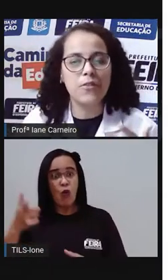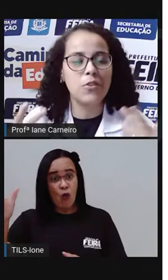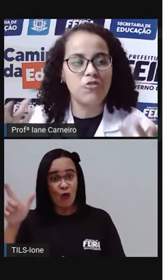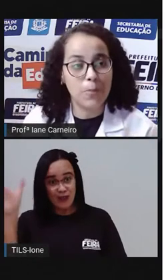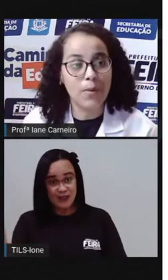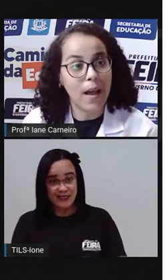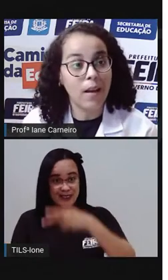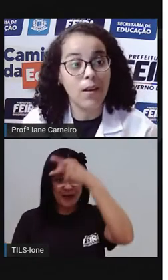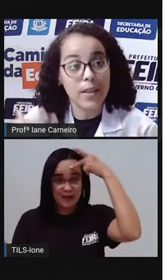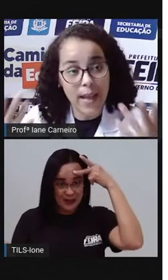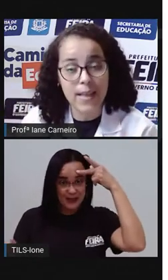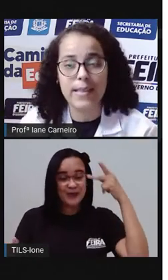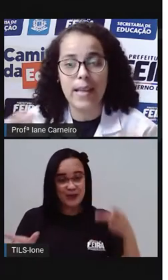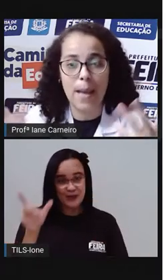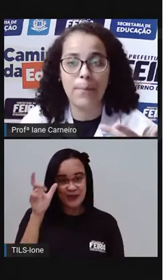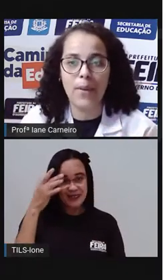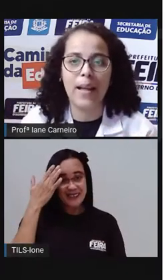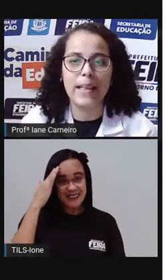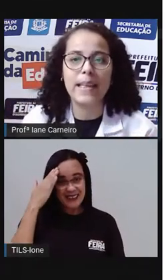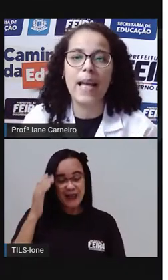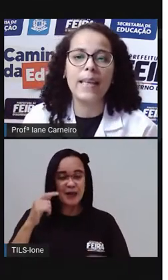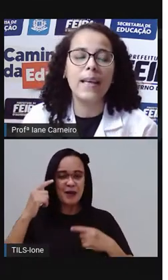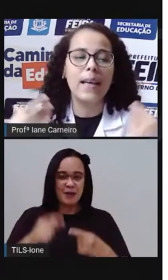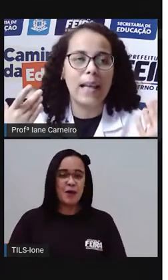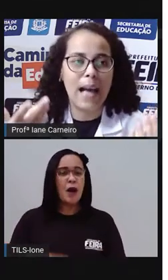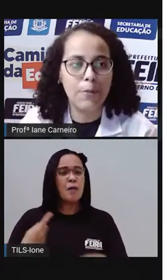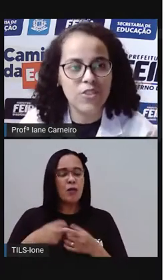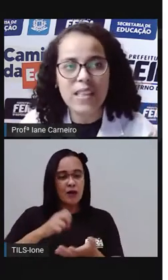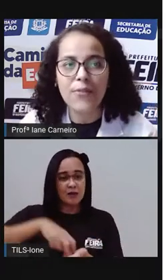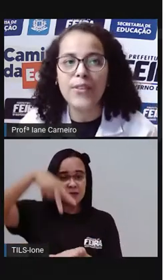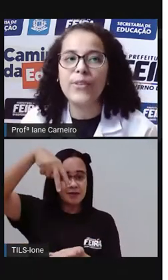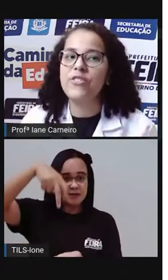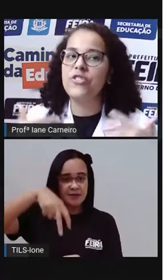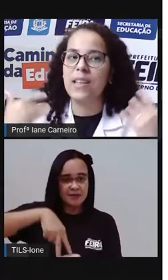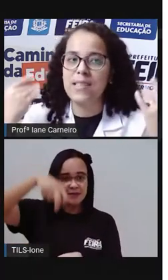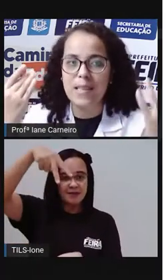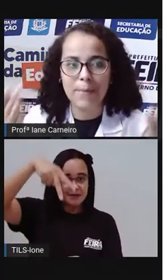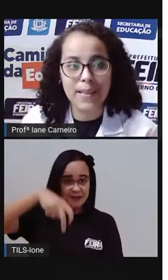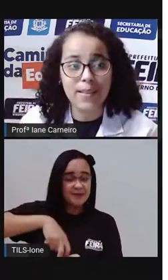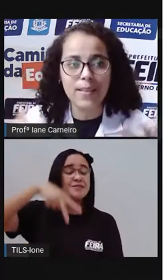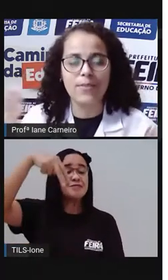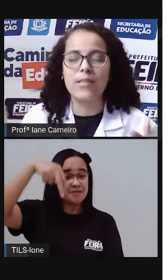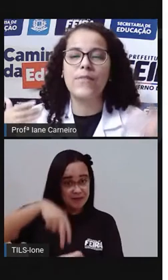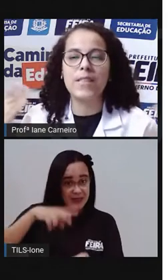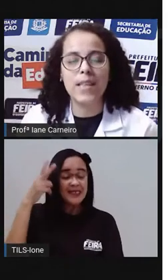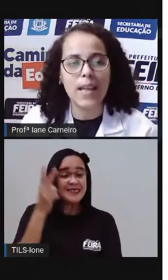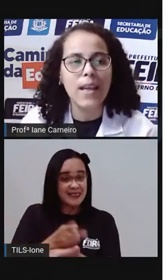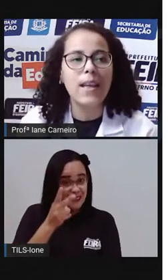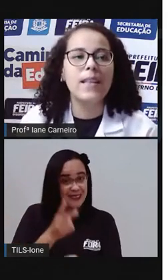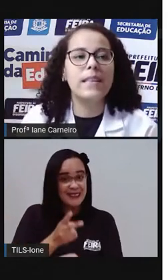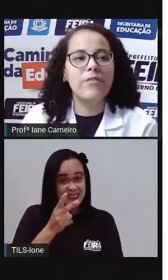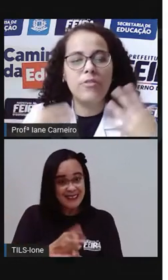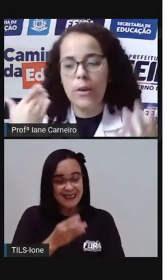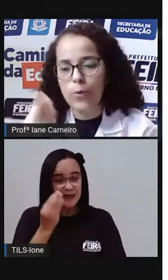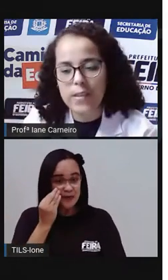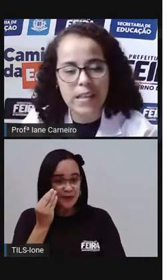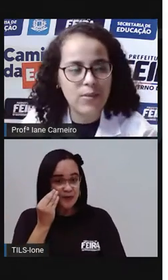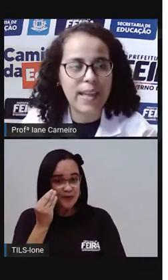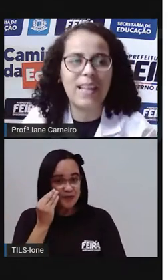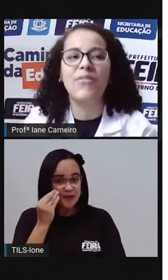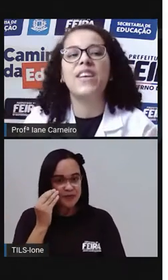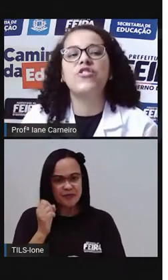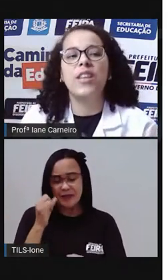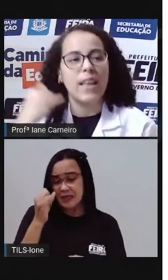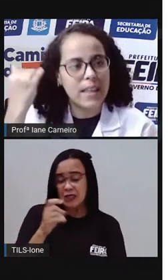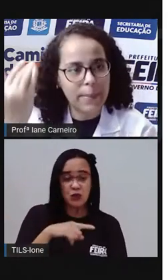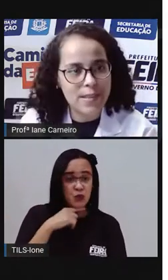o objetivo de pular corda é esse, é pular. E aí, cabe o desafio de a gente estar sempre tentando. Se você não conseguiu